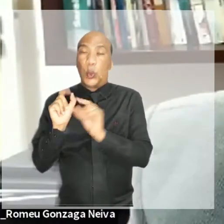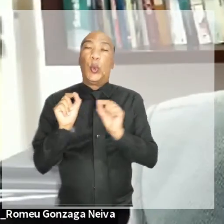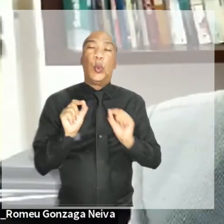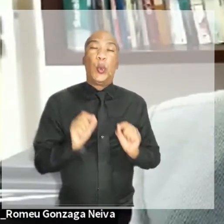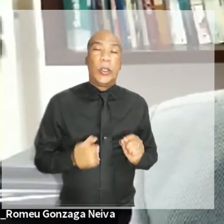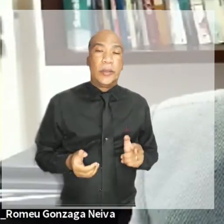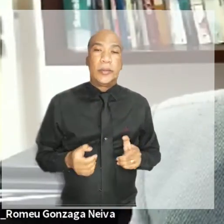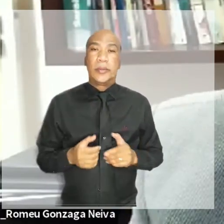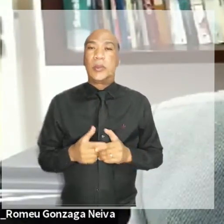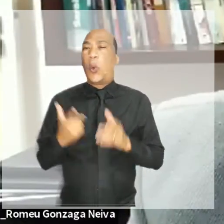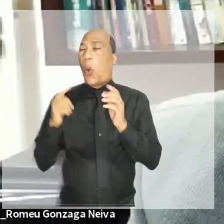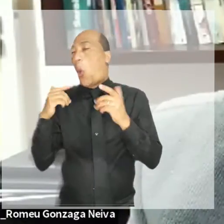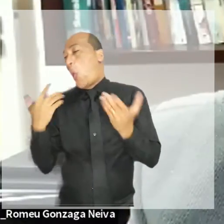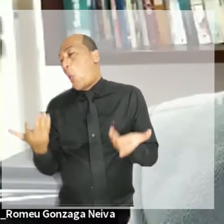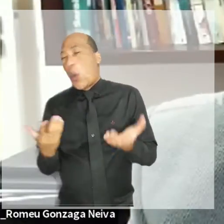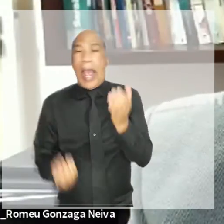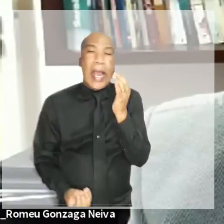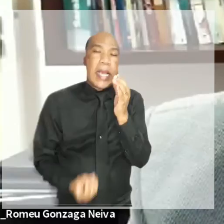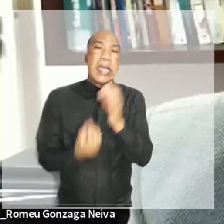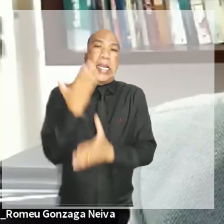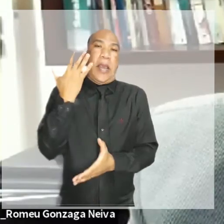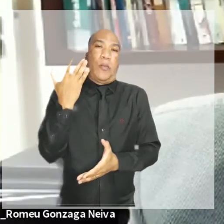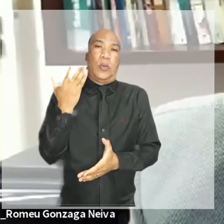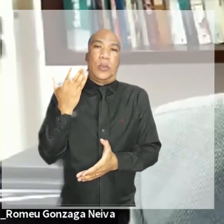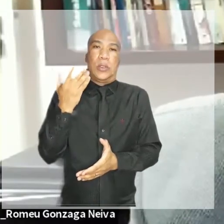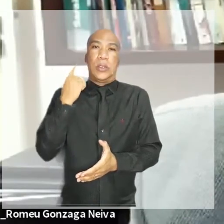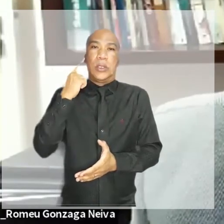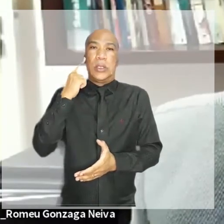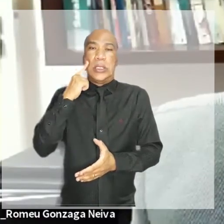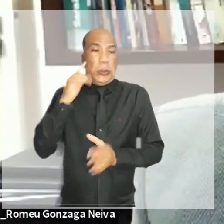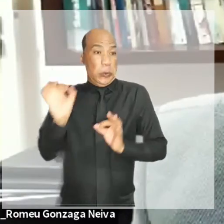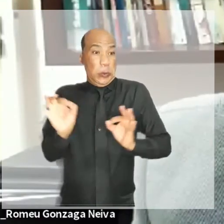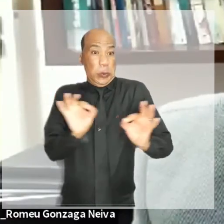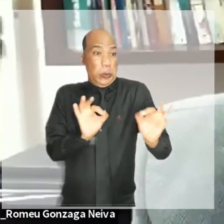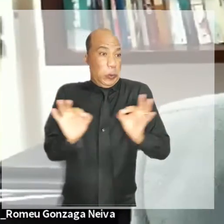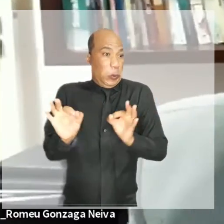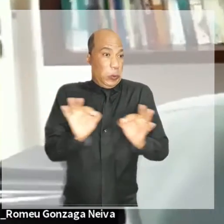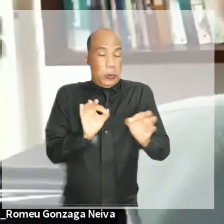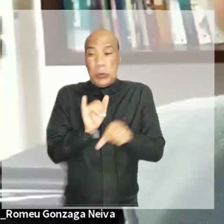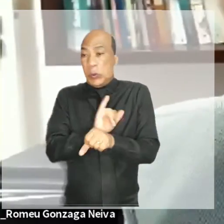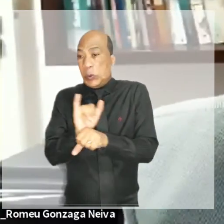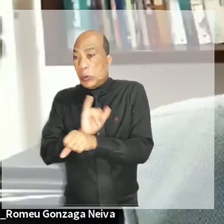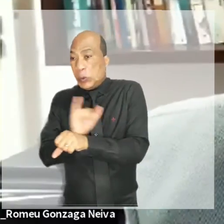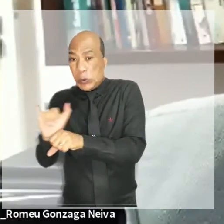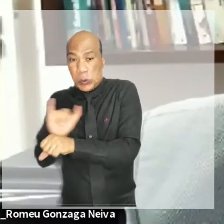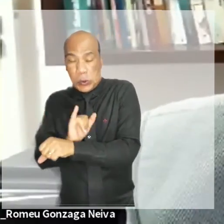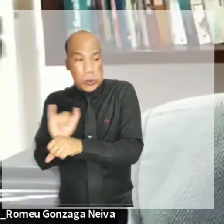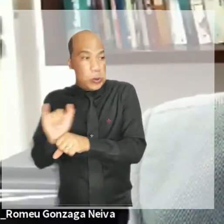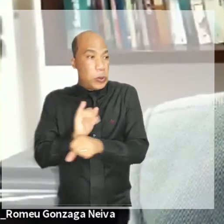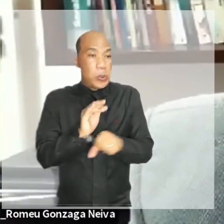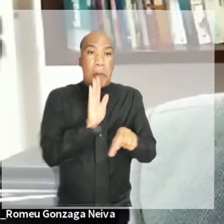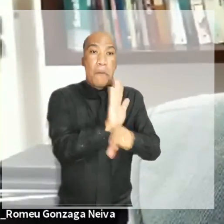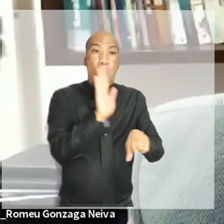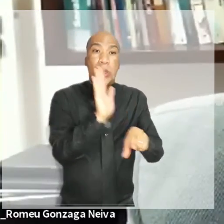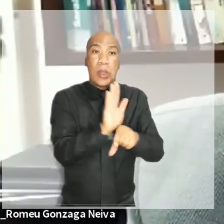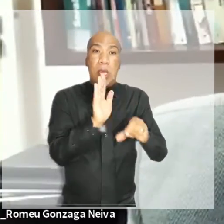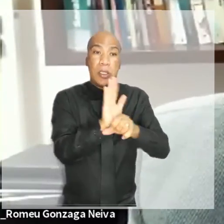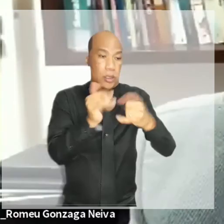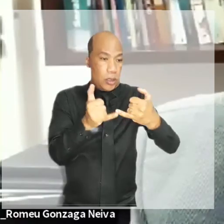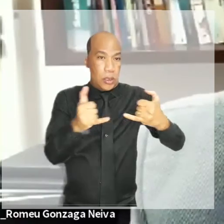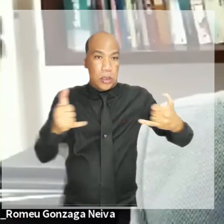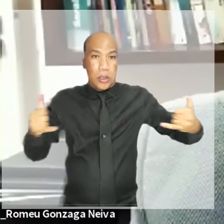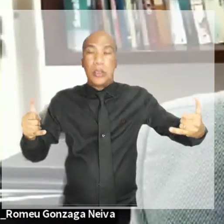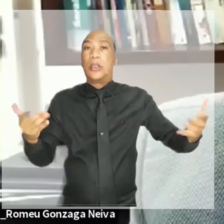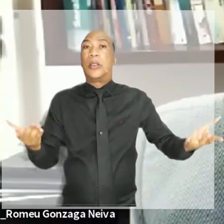criemos instrumentos de preservação, de proteção das nossas redes. Isso faz parte